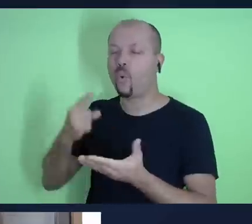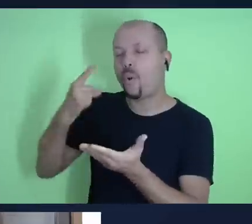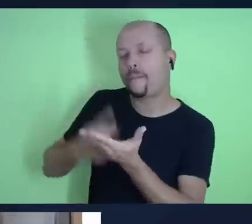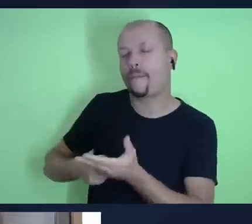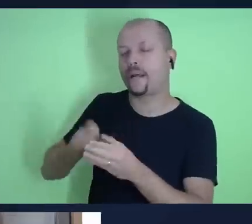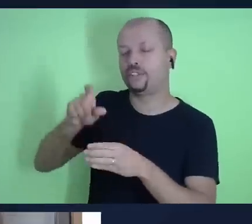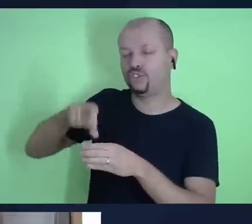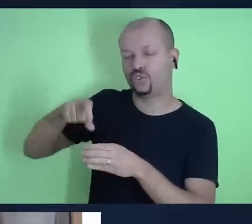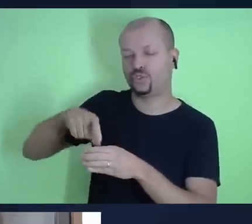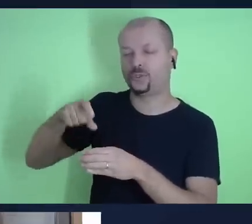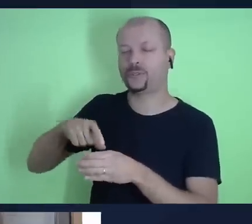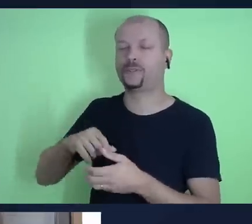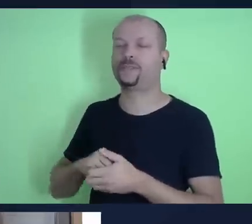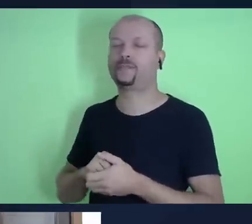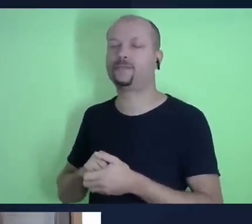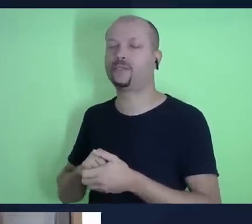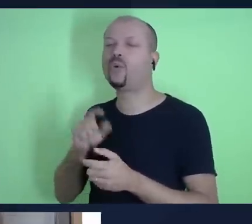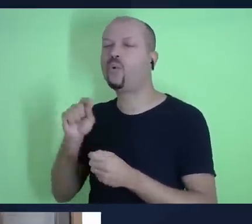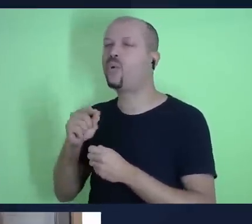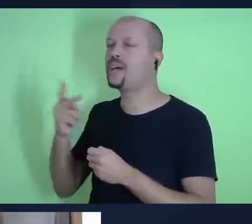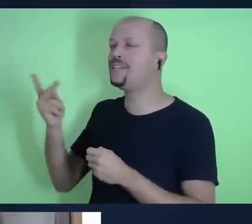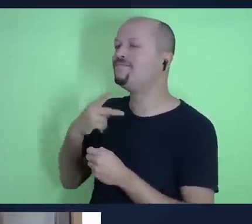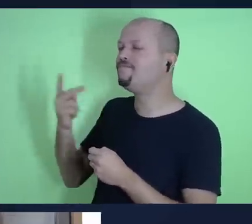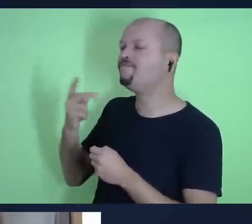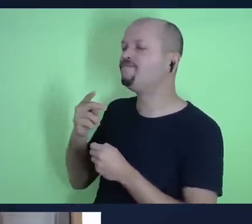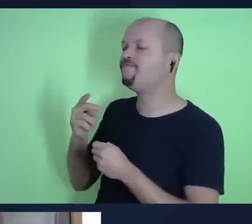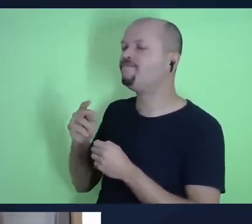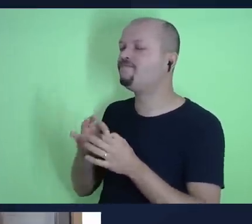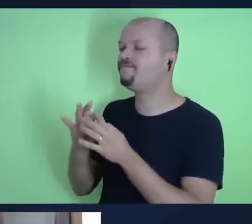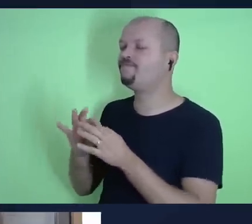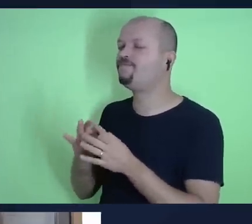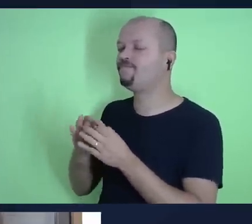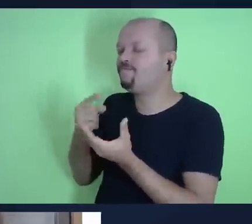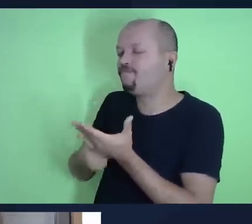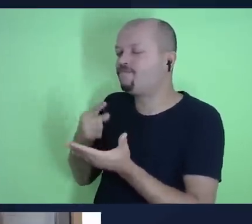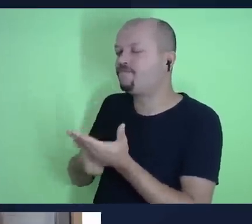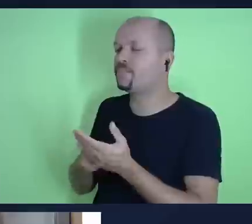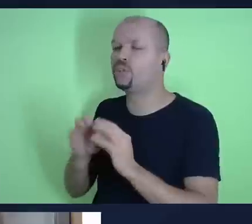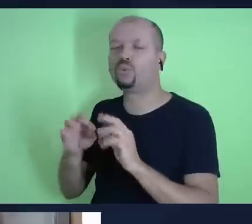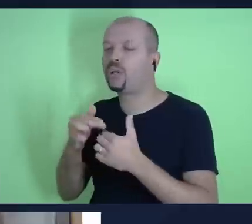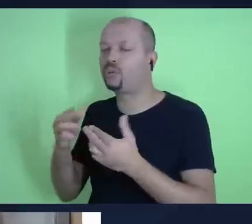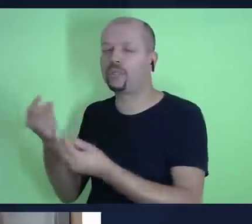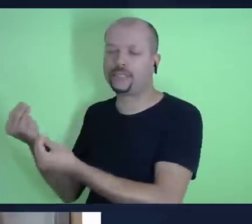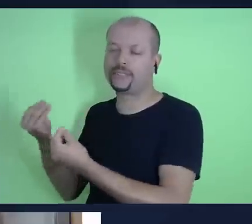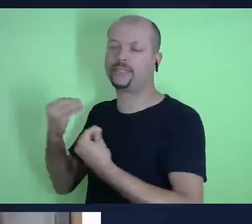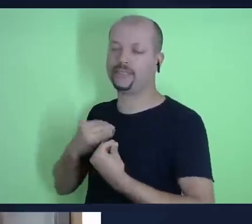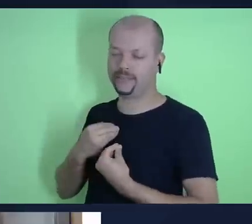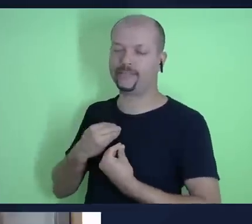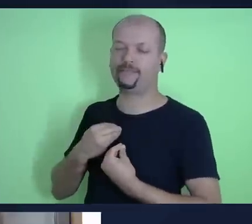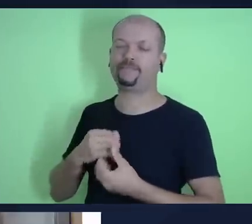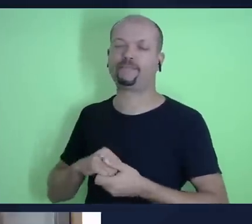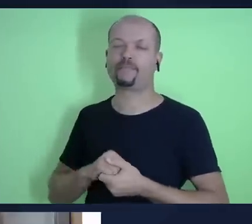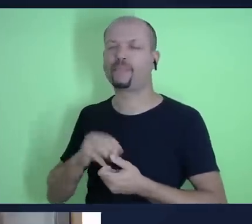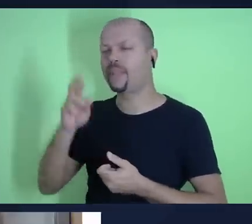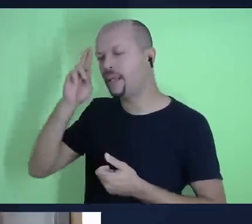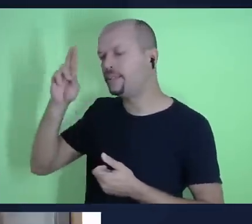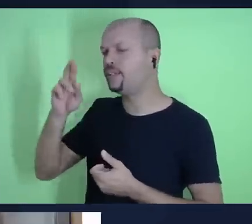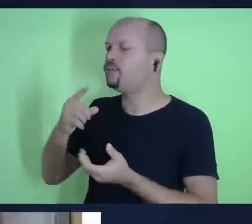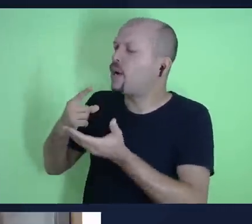o acordo que tu nos propões em relação aos recursos que tu nos das Senhor é um acordo